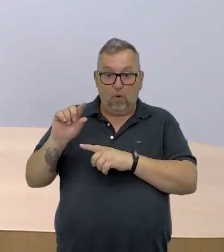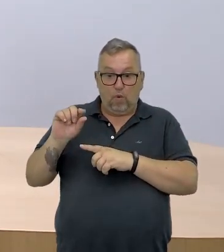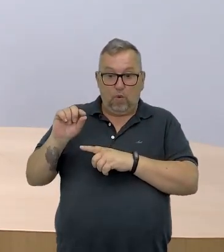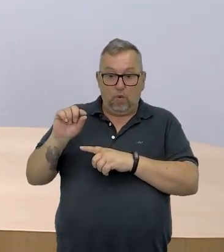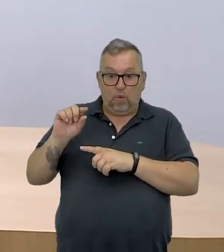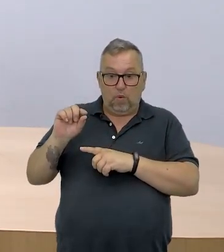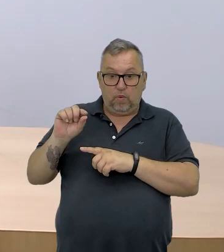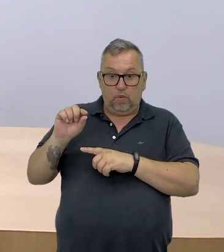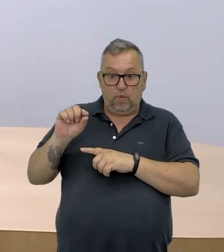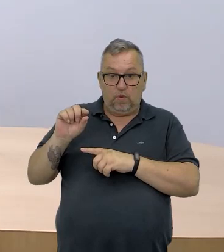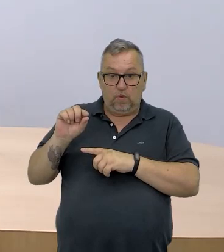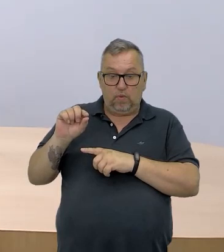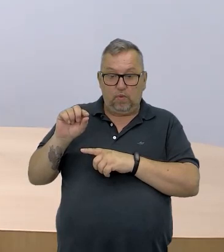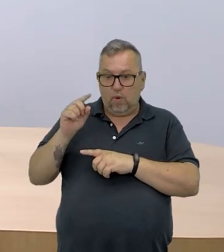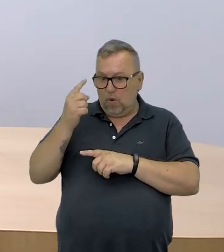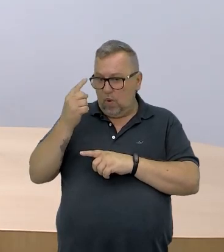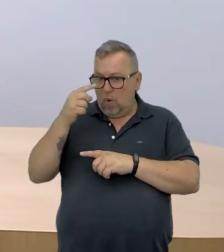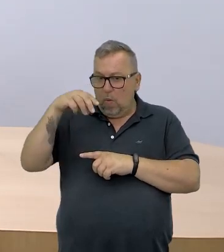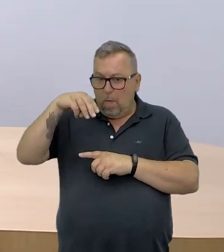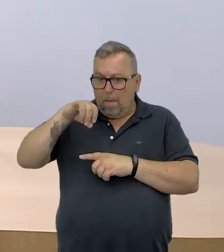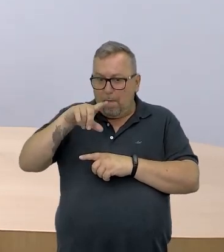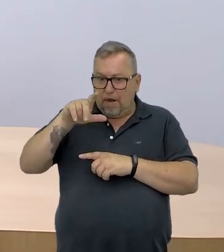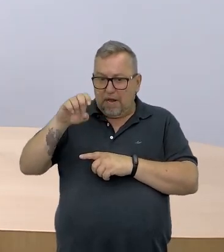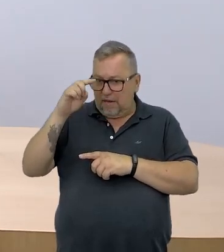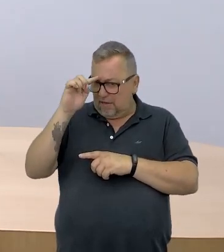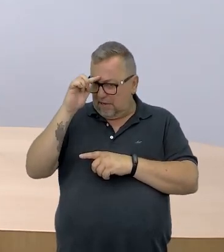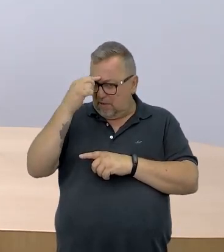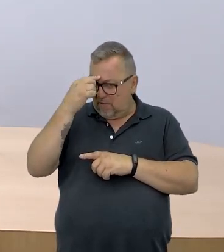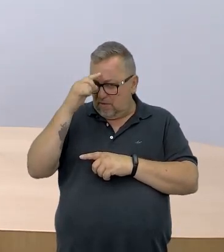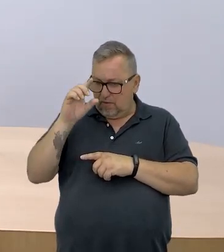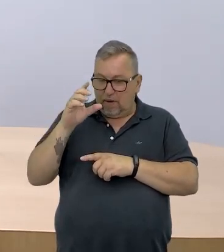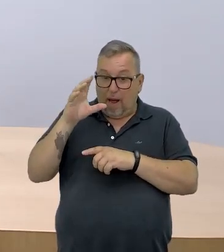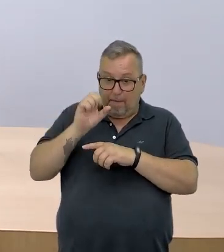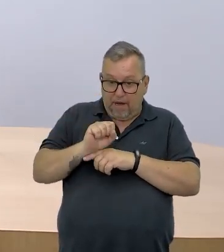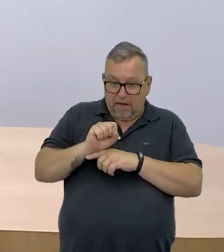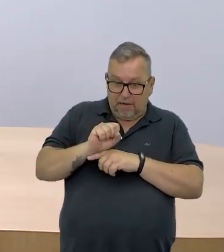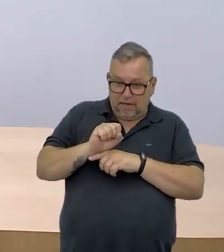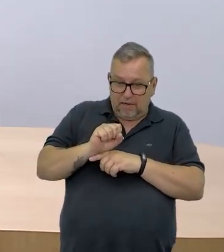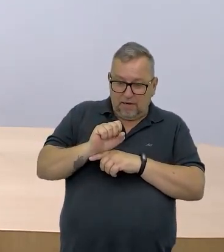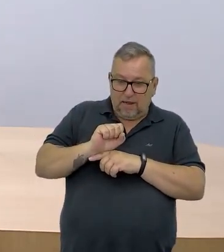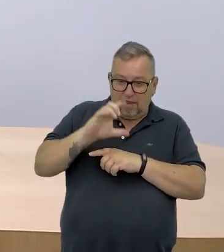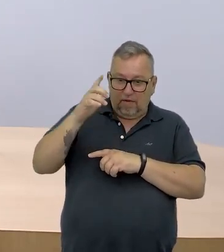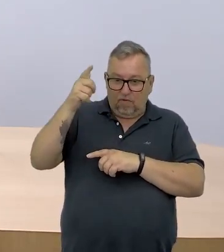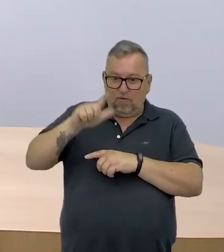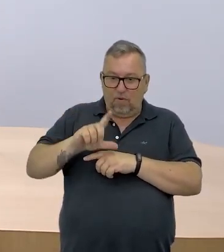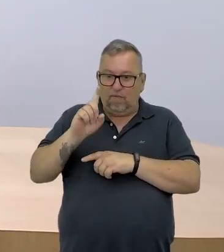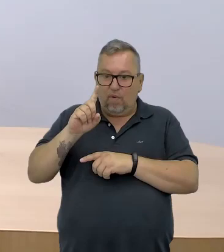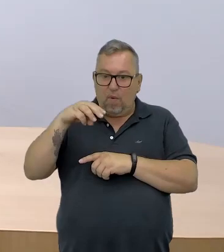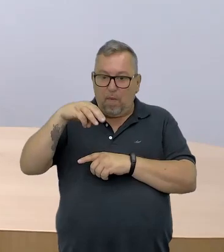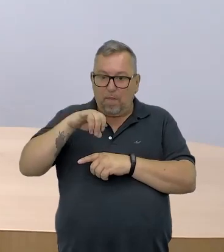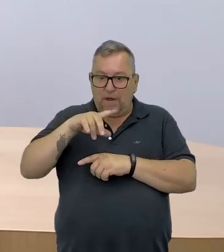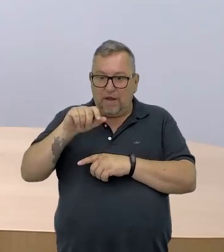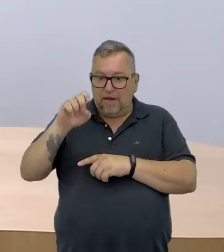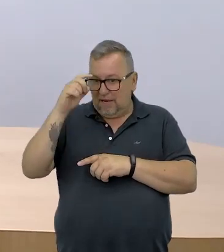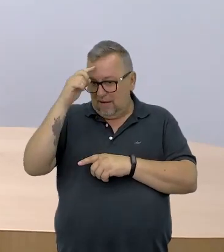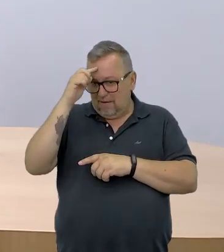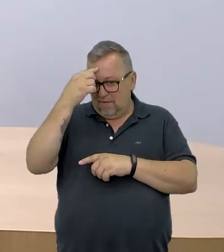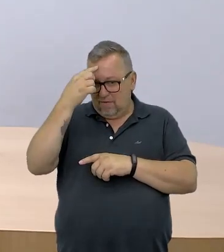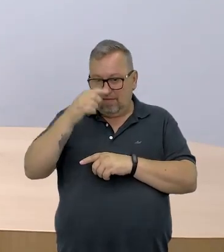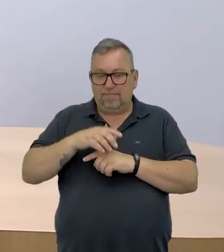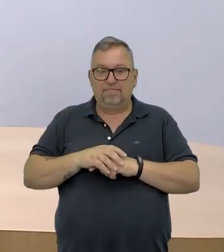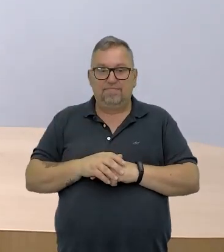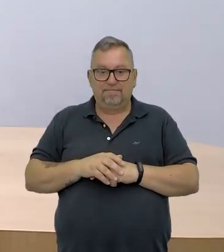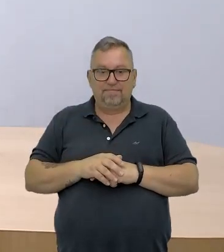LED fica aceso um milissegundo, aí ele apaga um milissegundo e aí ele acende de novo. Tá? Ou seja, um